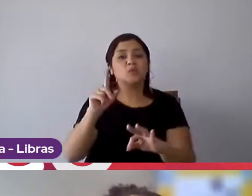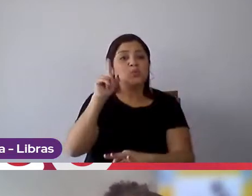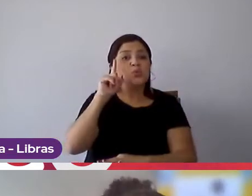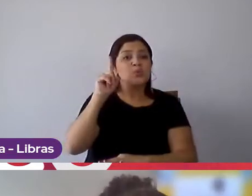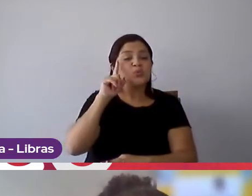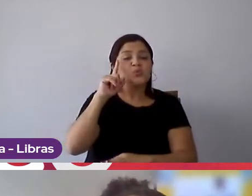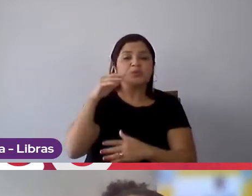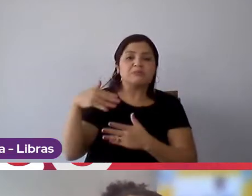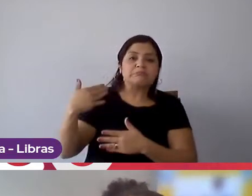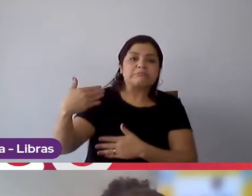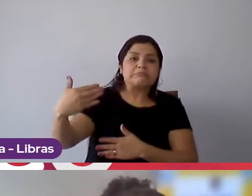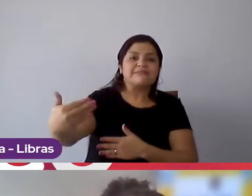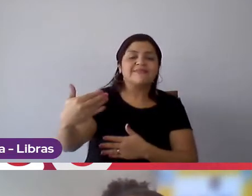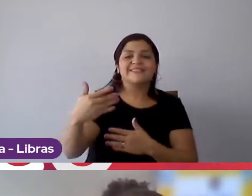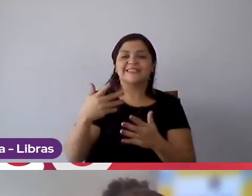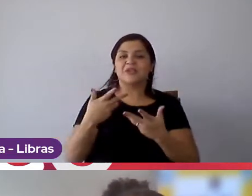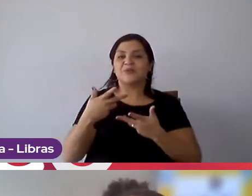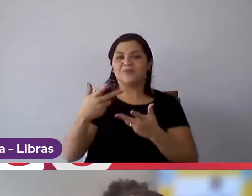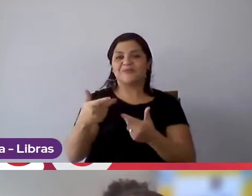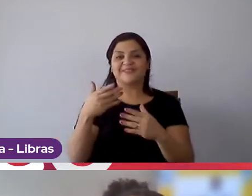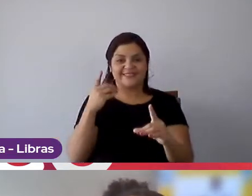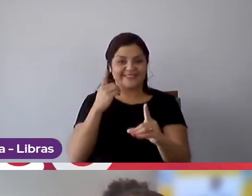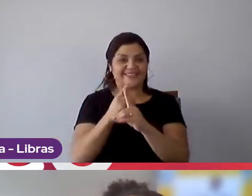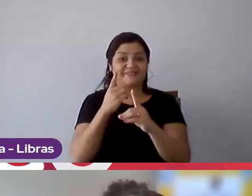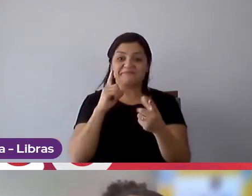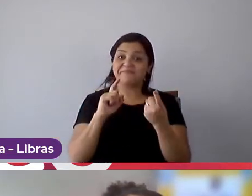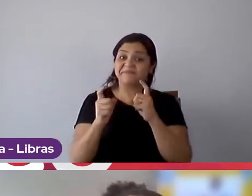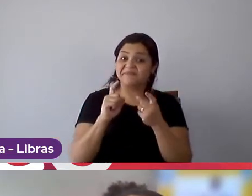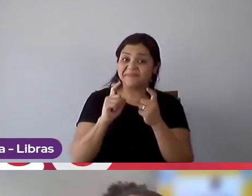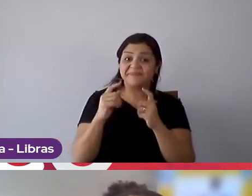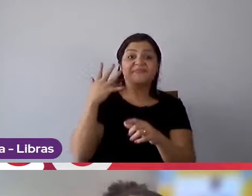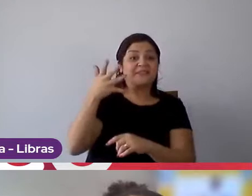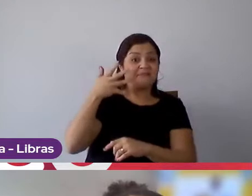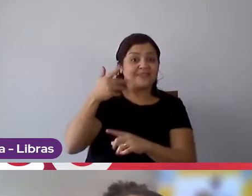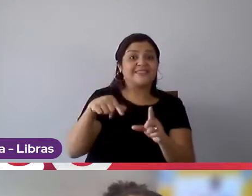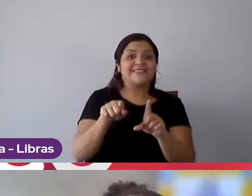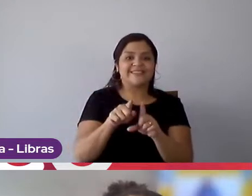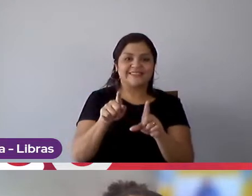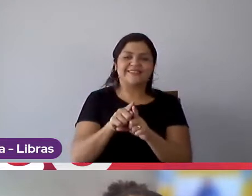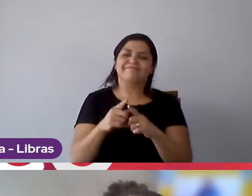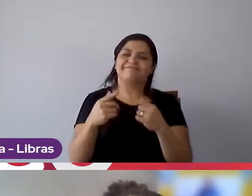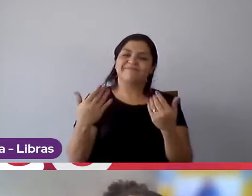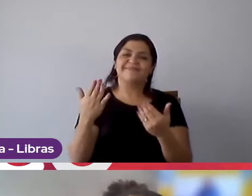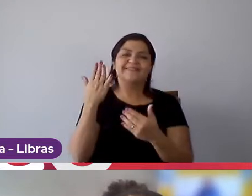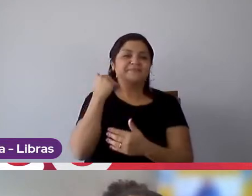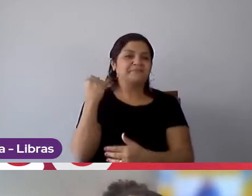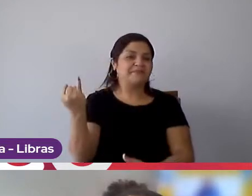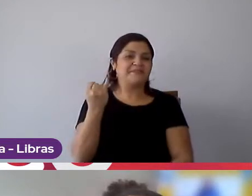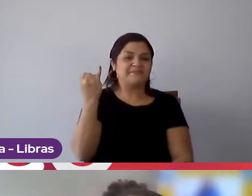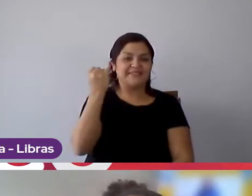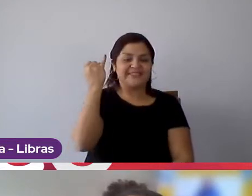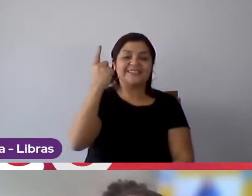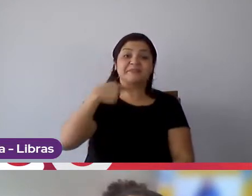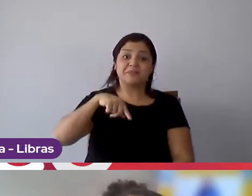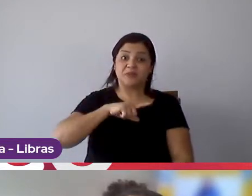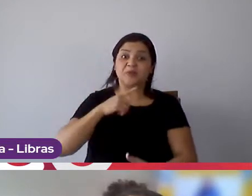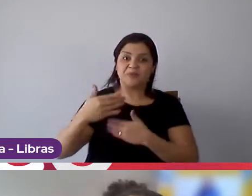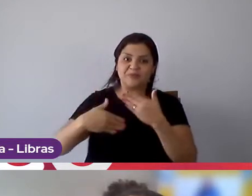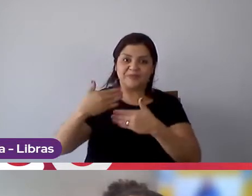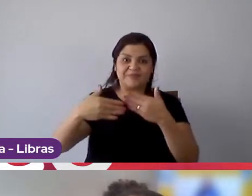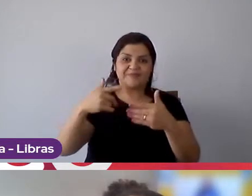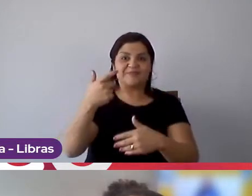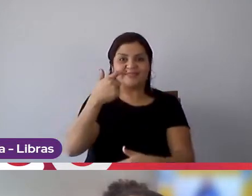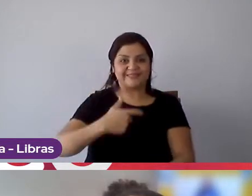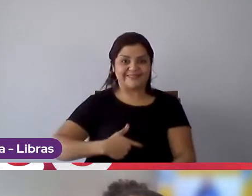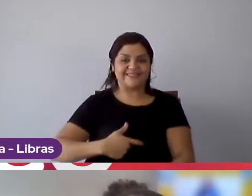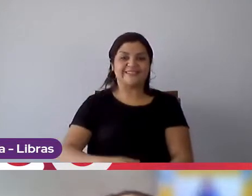convite para esses diversos encontros, e isso é bem importante, né, para o nosso desenvolvimento.